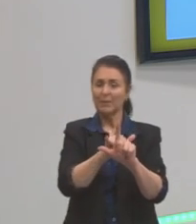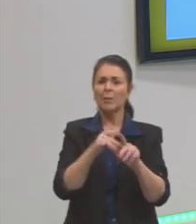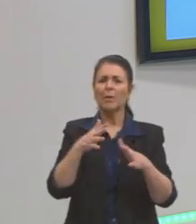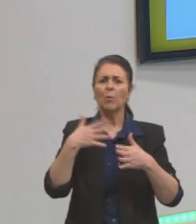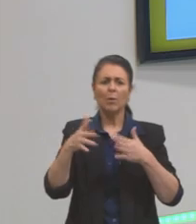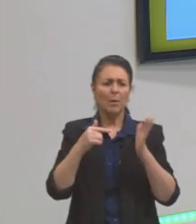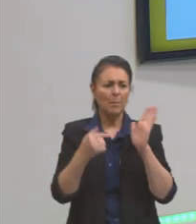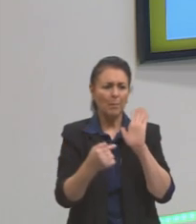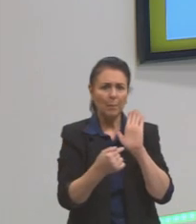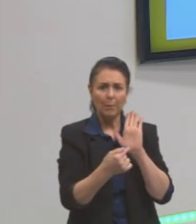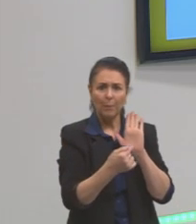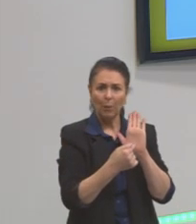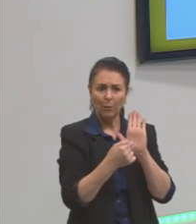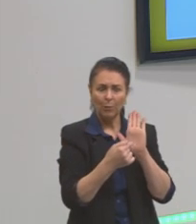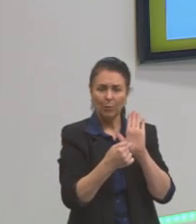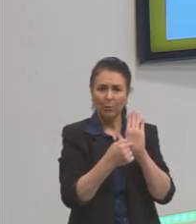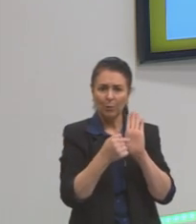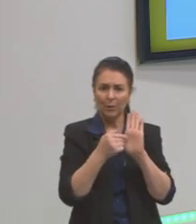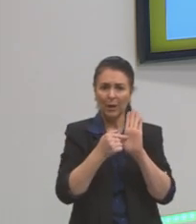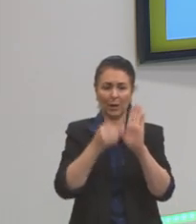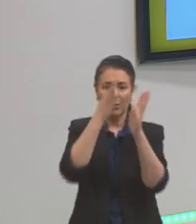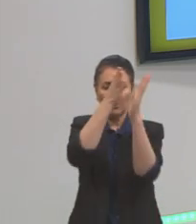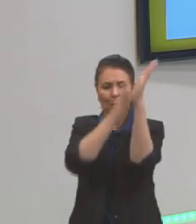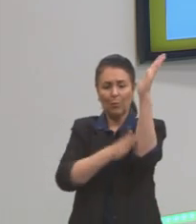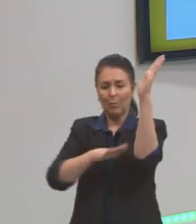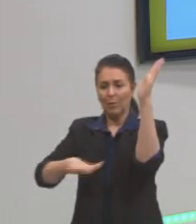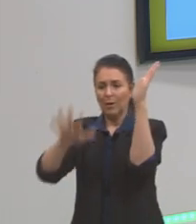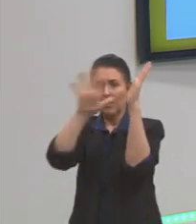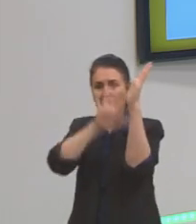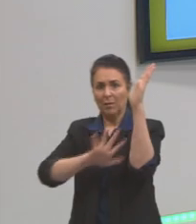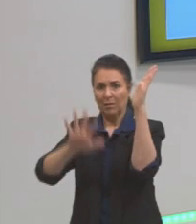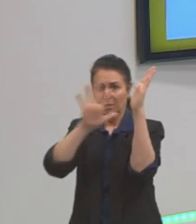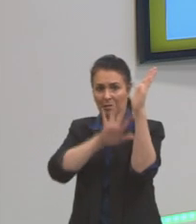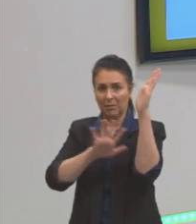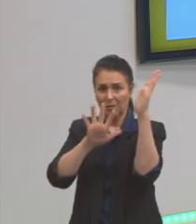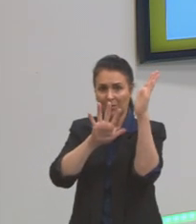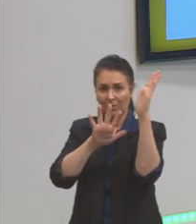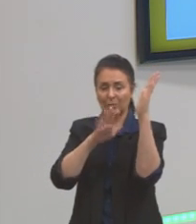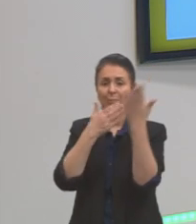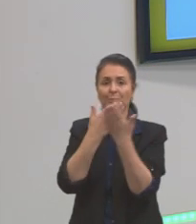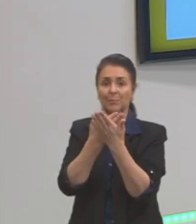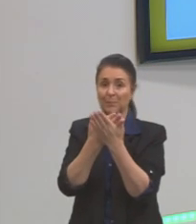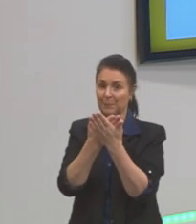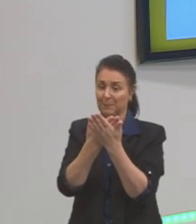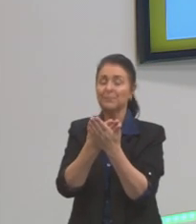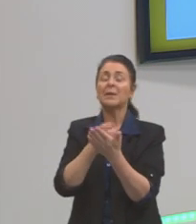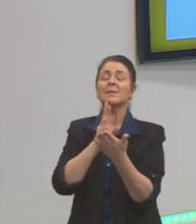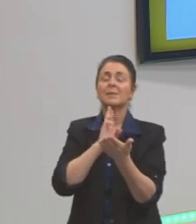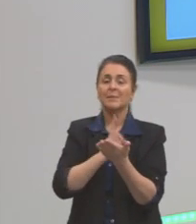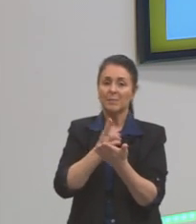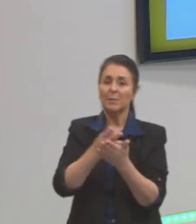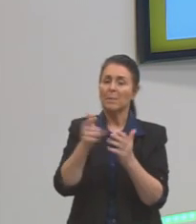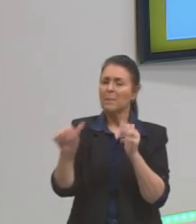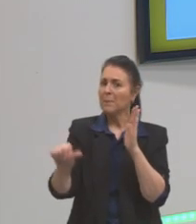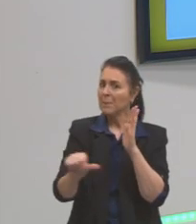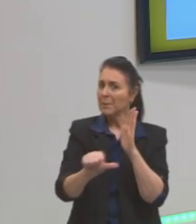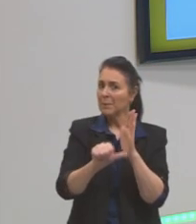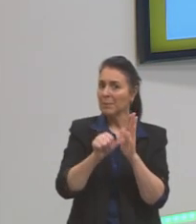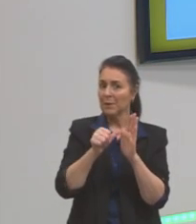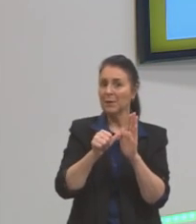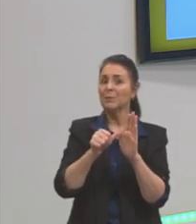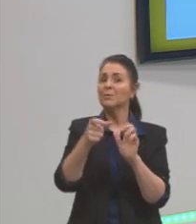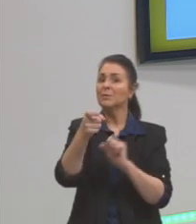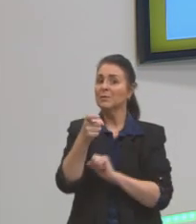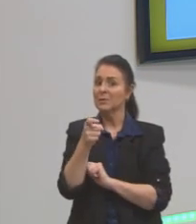gente for marcar no plano cartesiano, dentro do estudo de funções, nós vamos marcar primeiro X, depois Y, ou melhor,